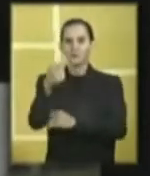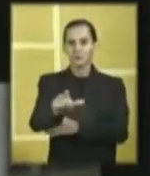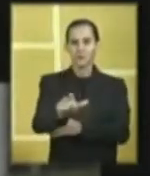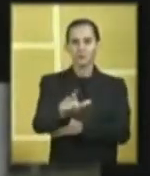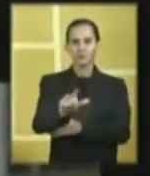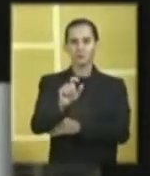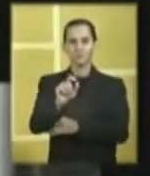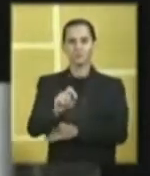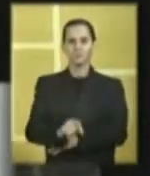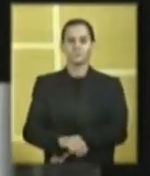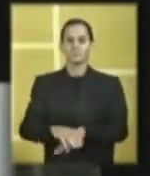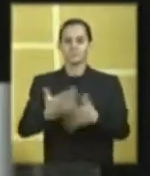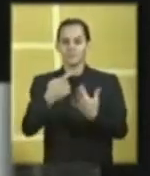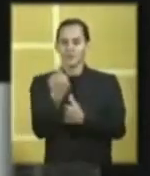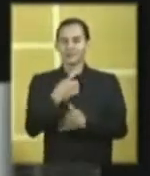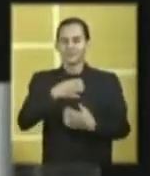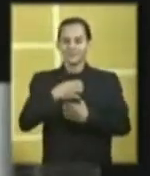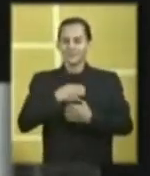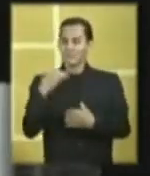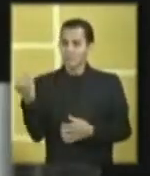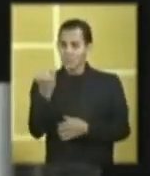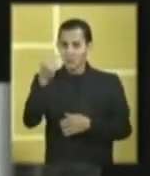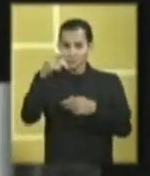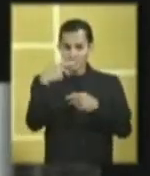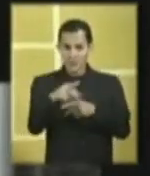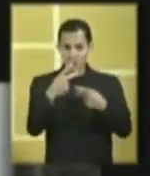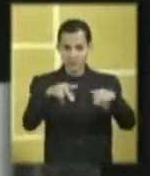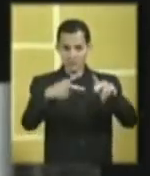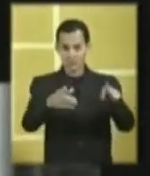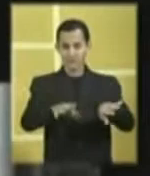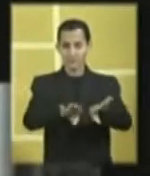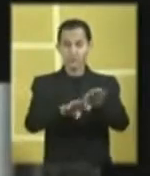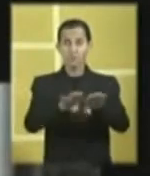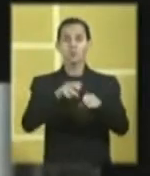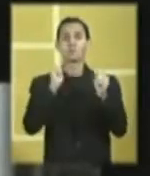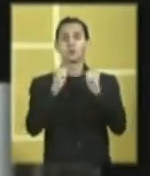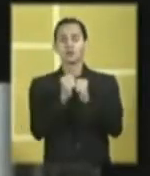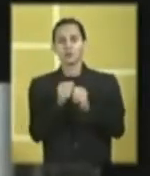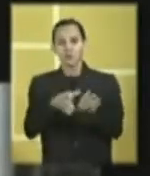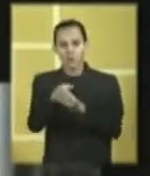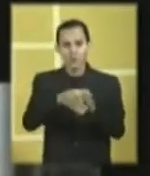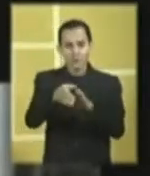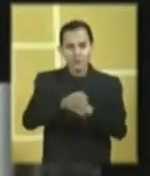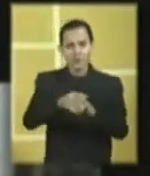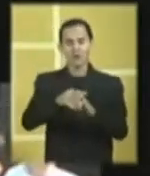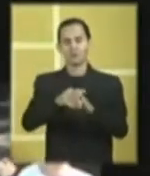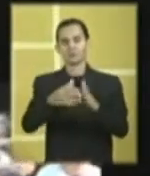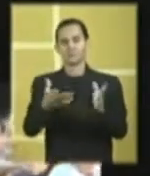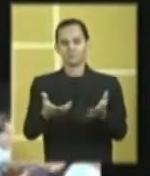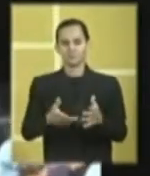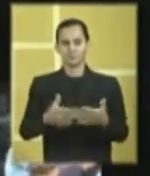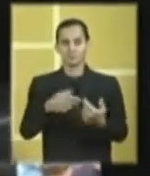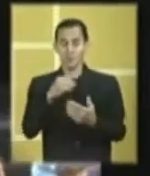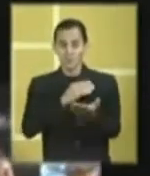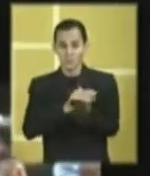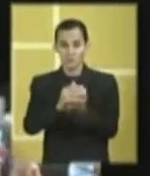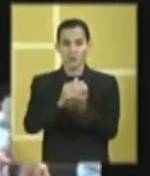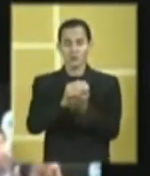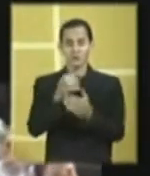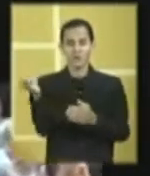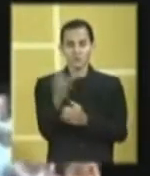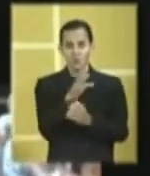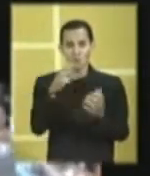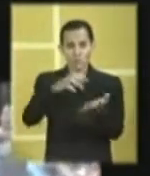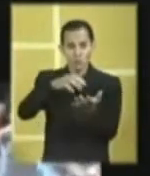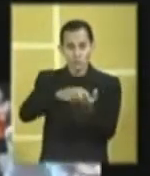e a gente sente importante para eles também, de estar podendo orientar de alguma forma. E para começar essa